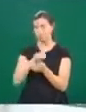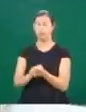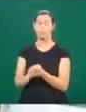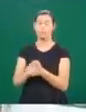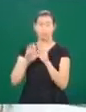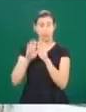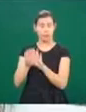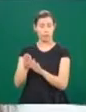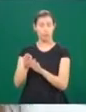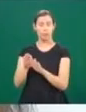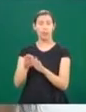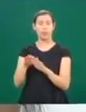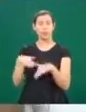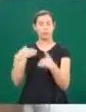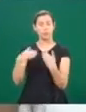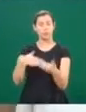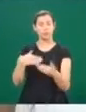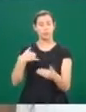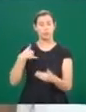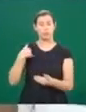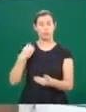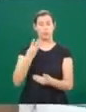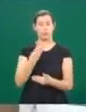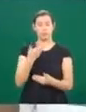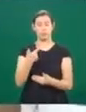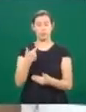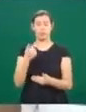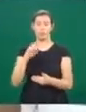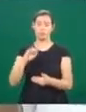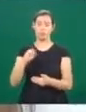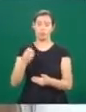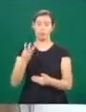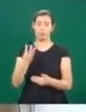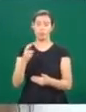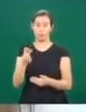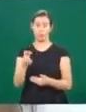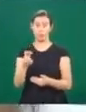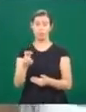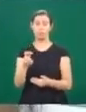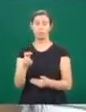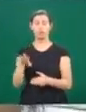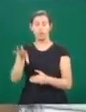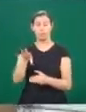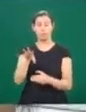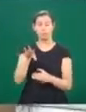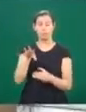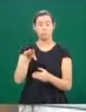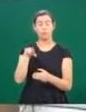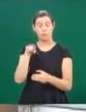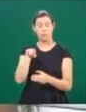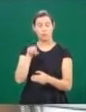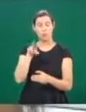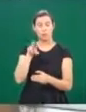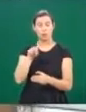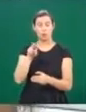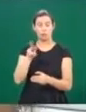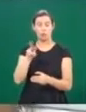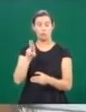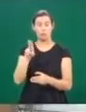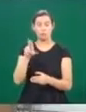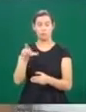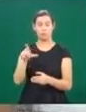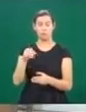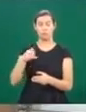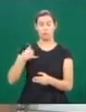e a hora que ela for engravidar com 42, com 45 anos, ela vai usar um óvulo que foi coletado quando ela tinha 30,